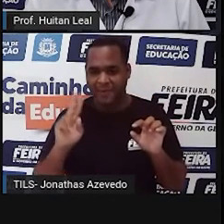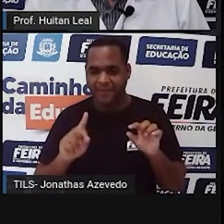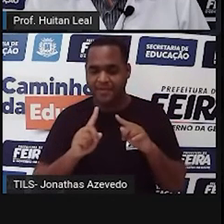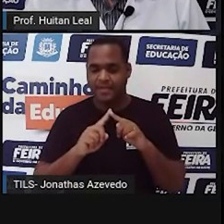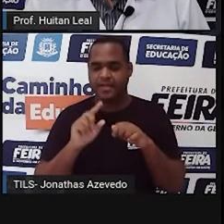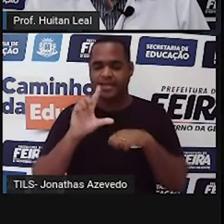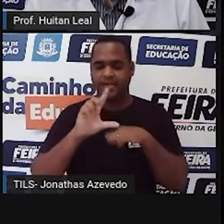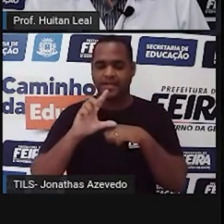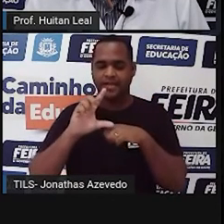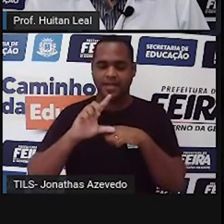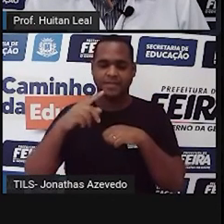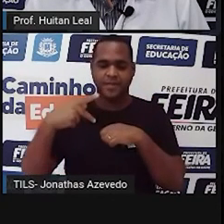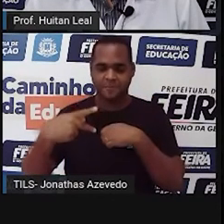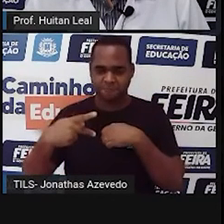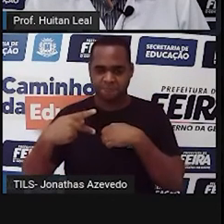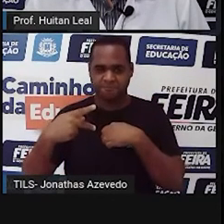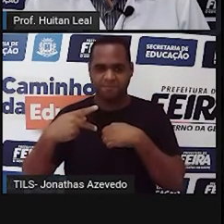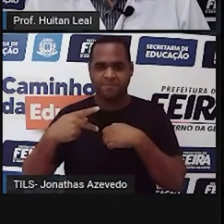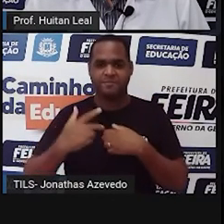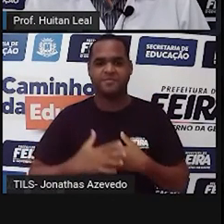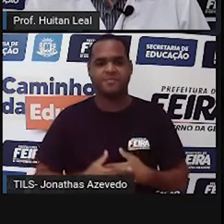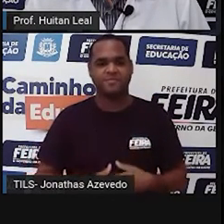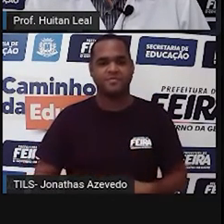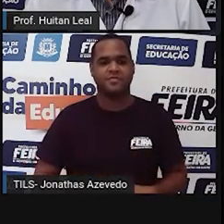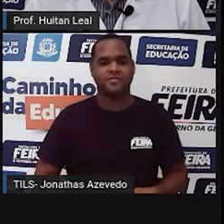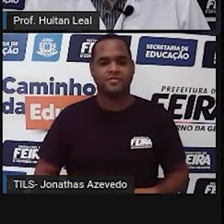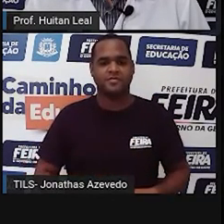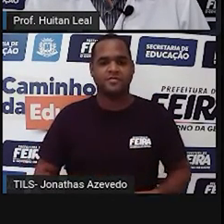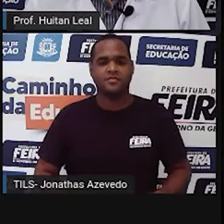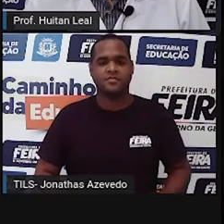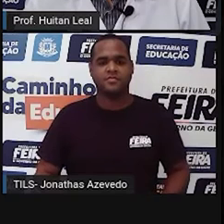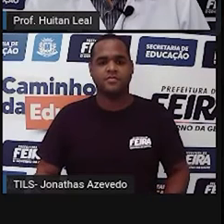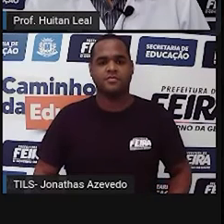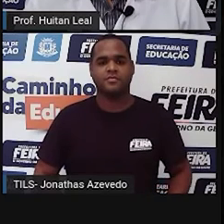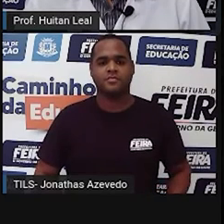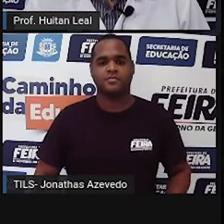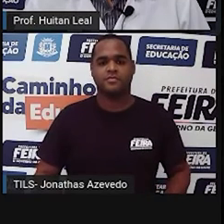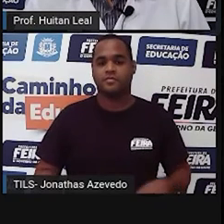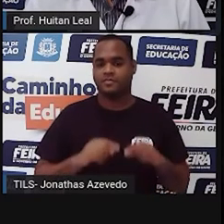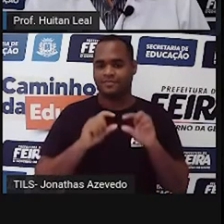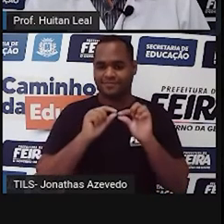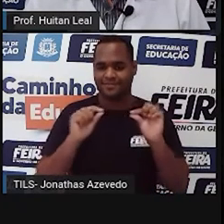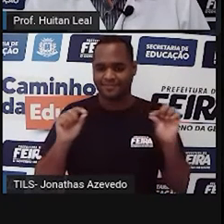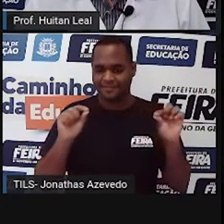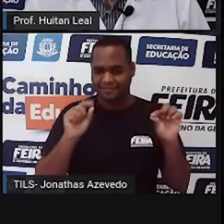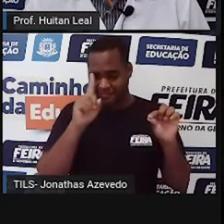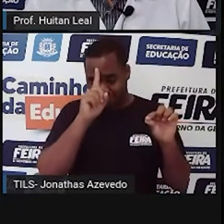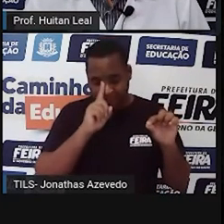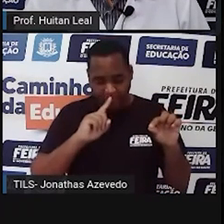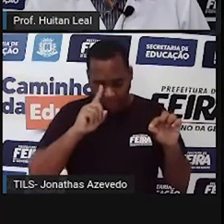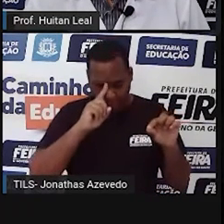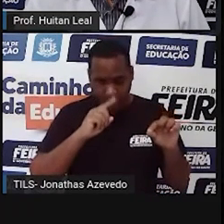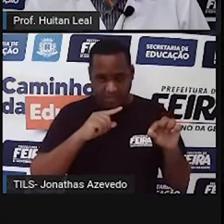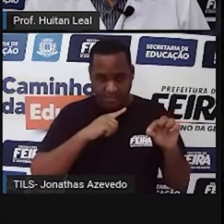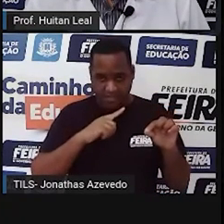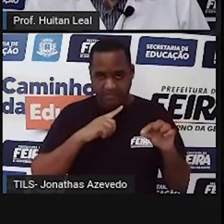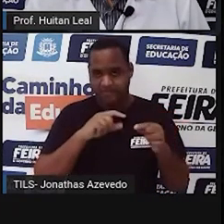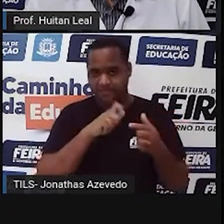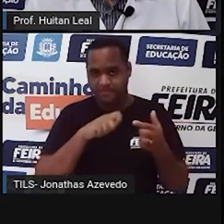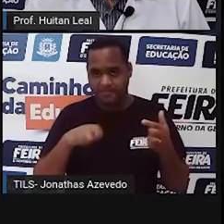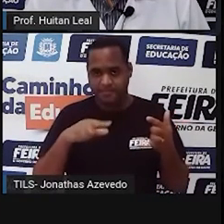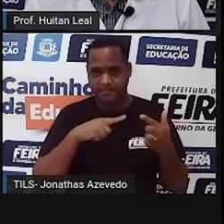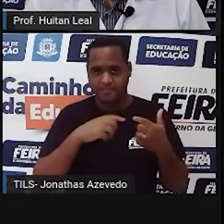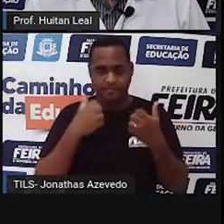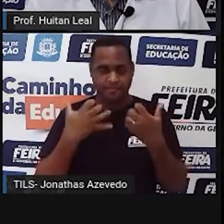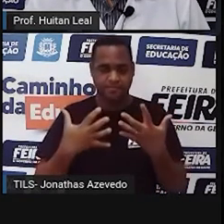prepositivas. Então, você vai nesse espacinho amarelo, escrever qual dessas preposições